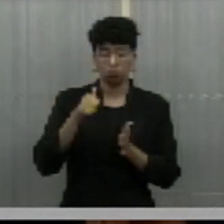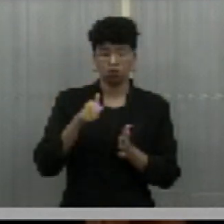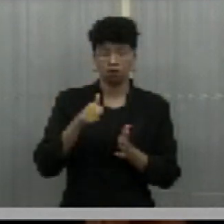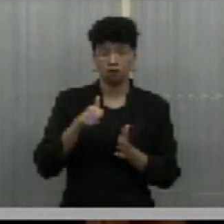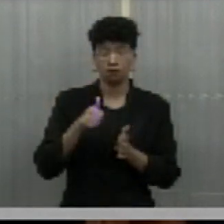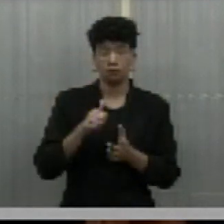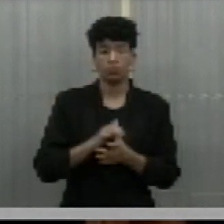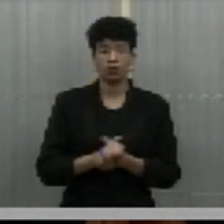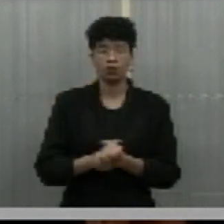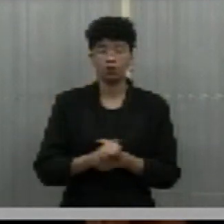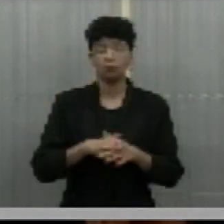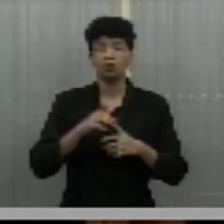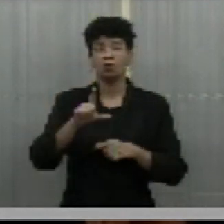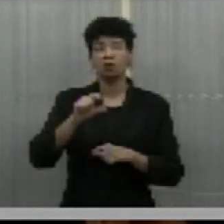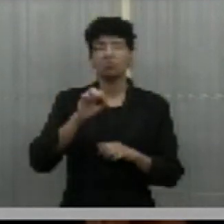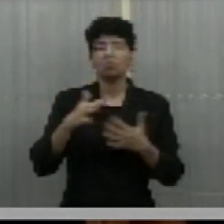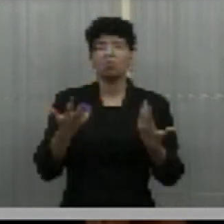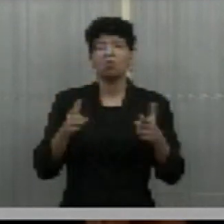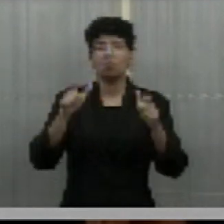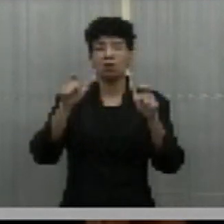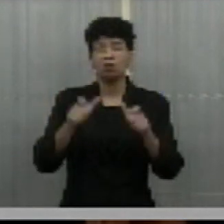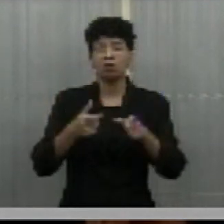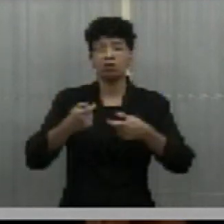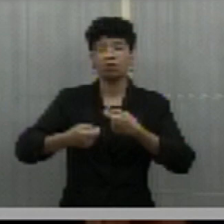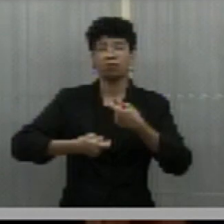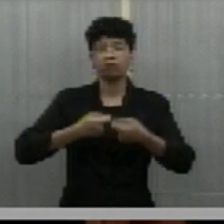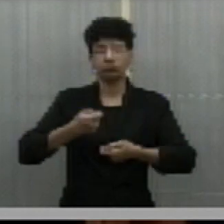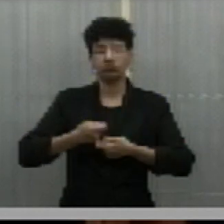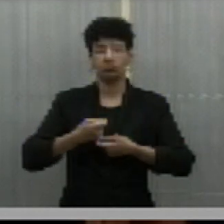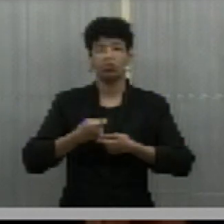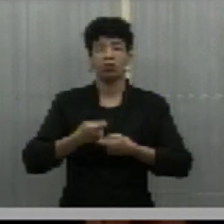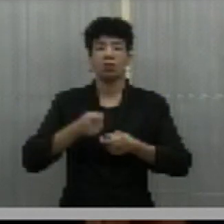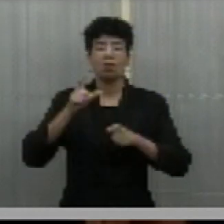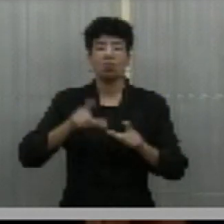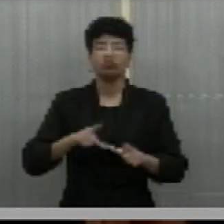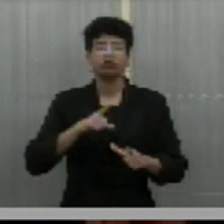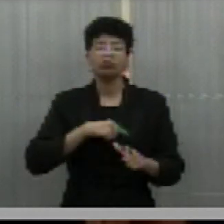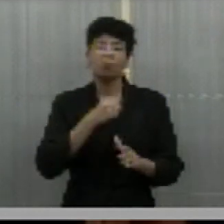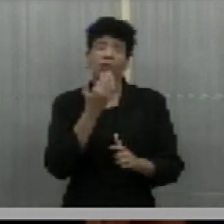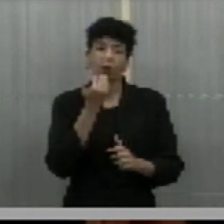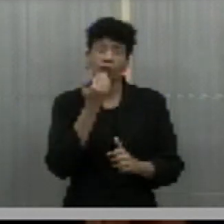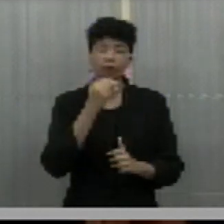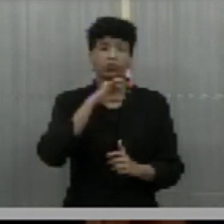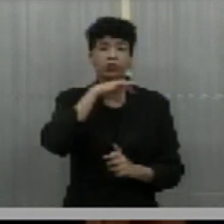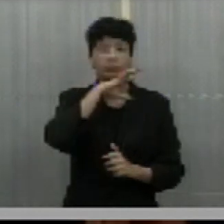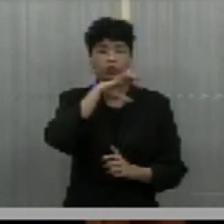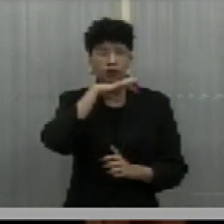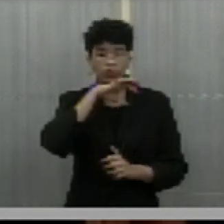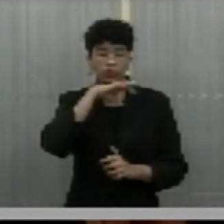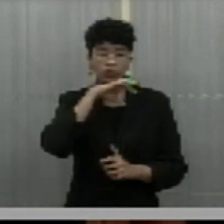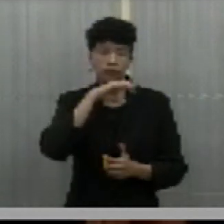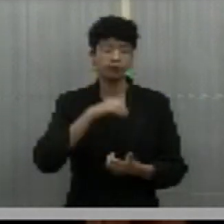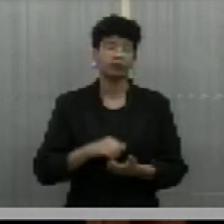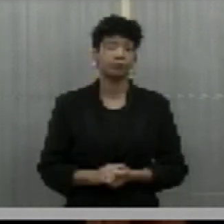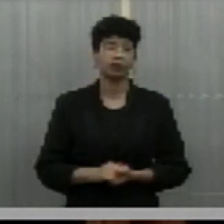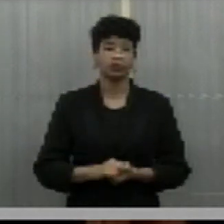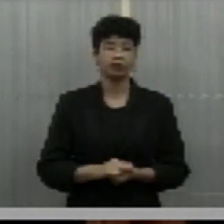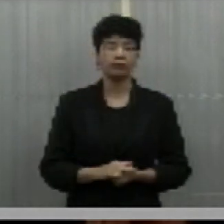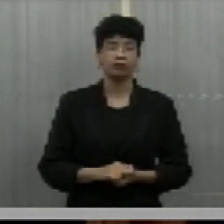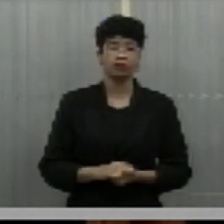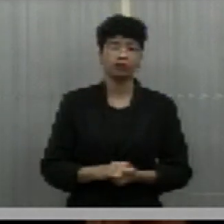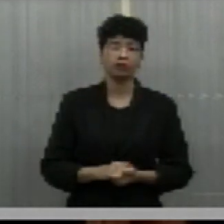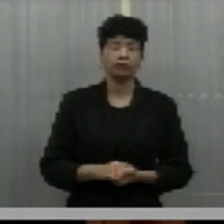determinar o órgão competente para administrar o referido banco. Destaca-se que